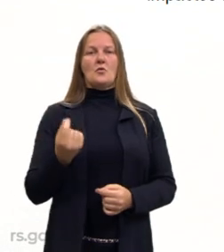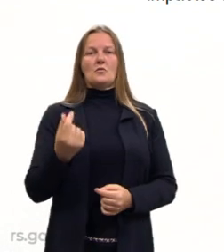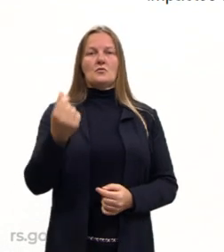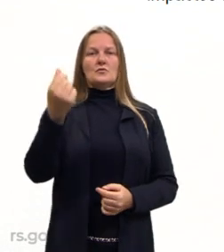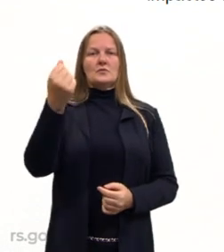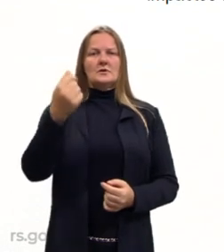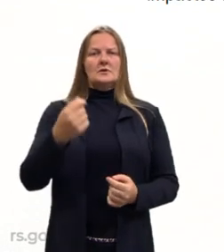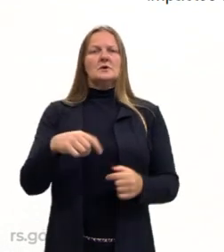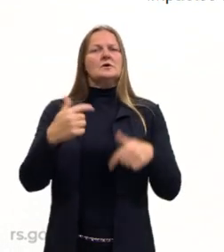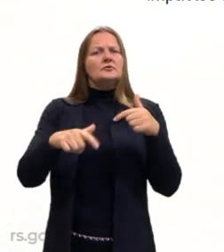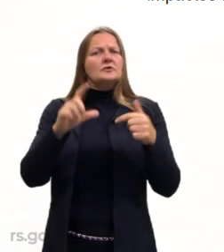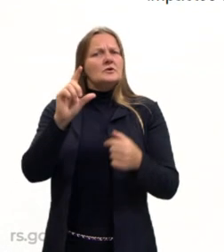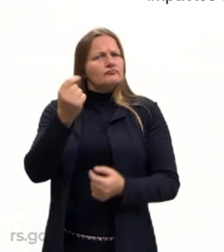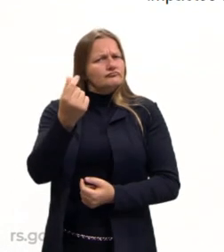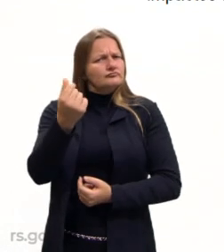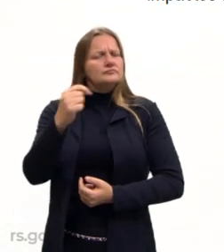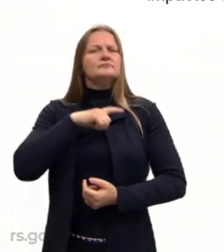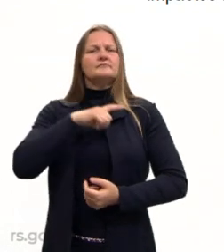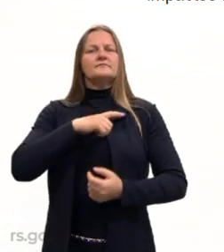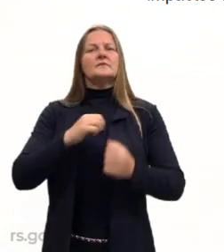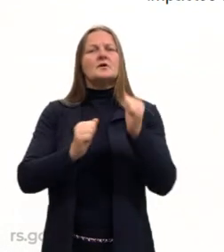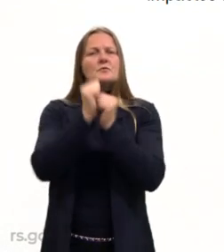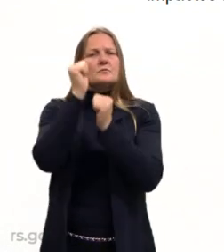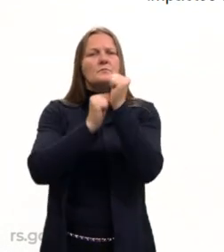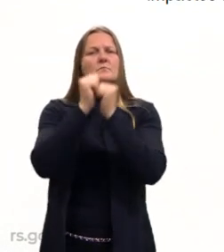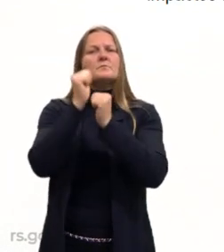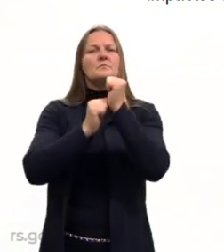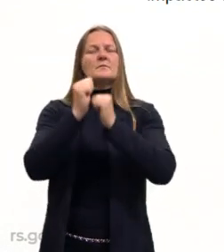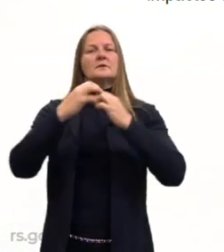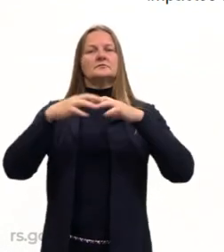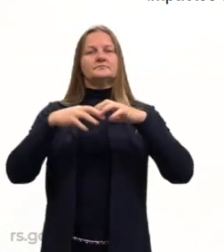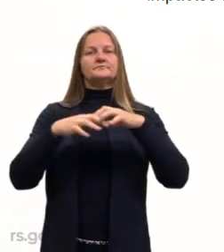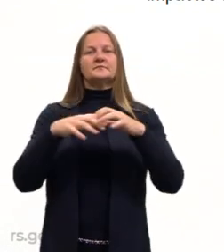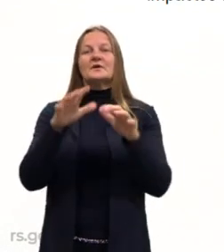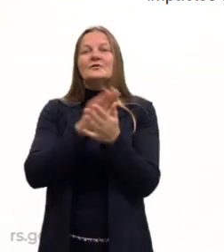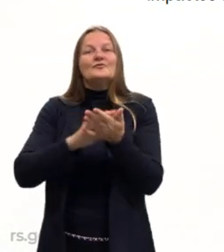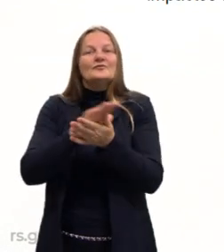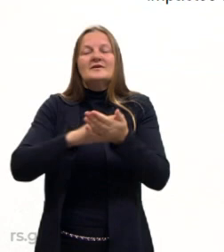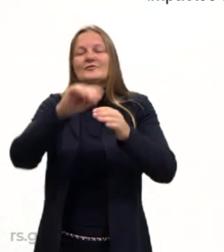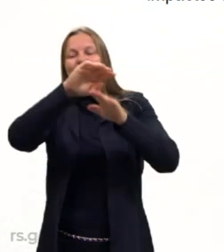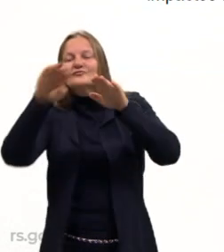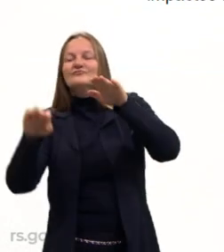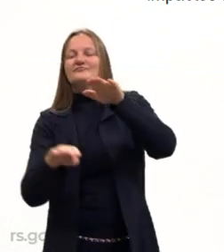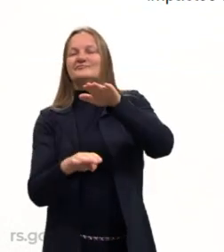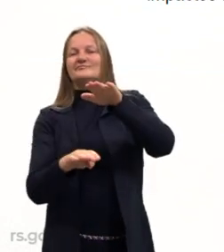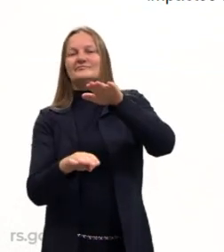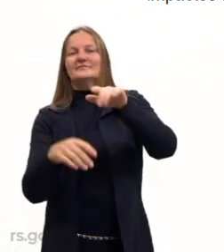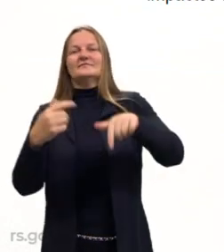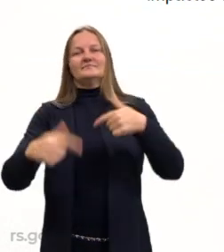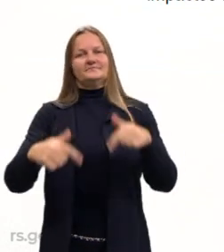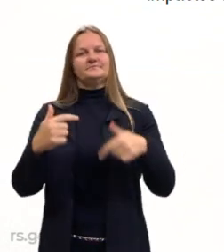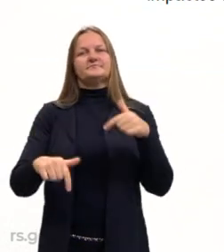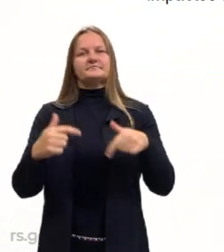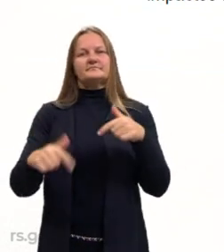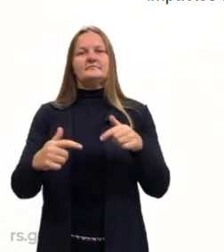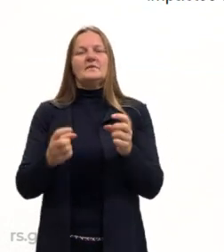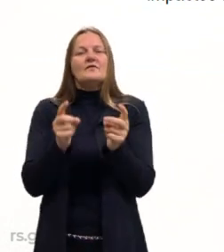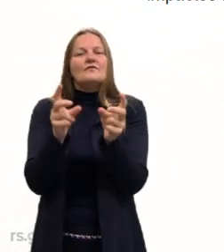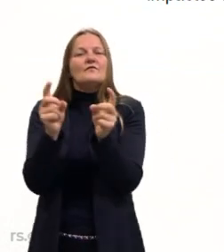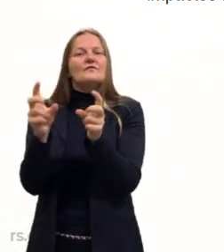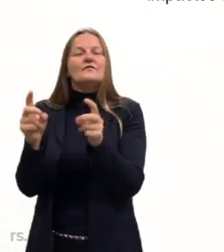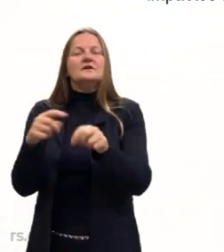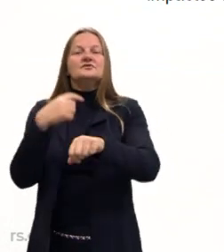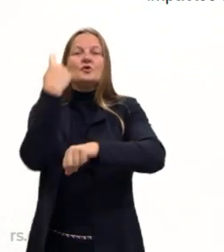galera, então, é o que tem o dinheiro e tem as máquinas, certo? E a galera que não tem as máquinas e para poder sobreviver acaba vendendo as